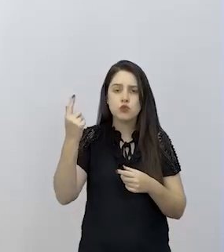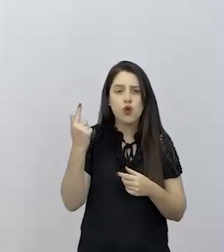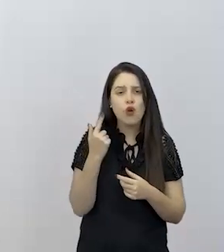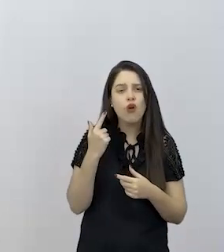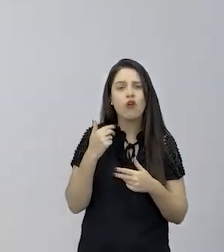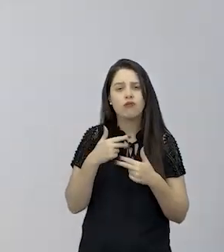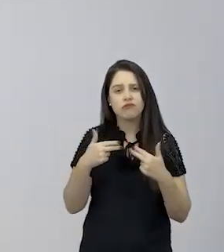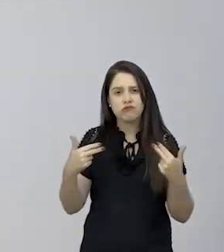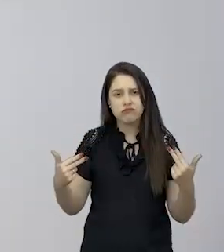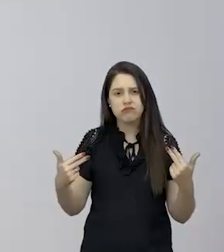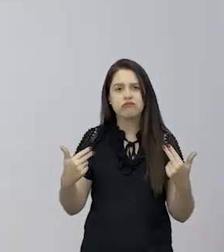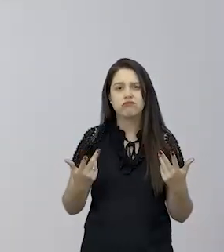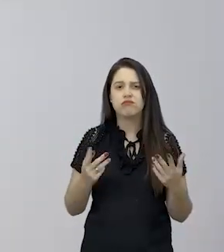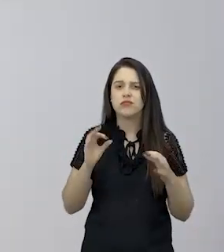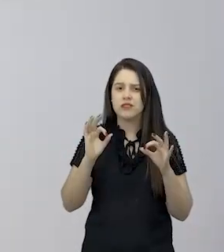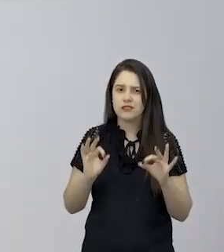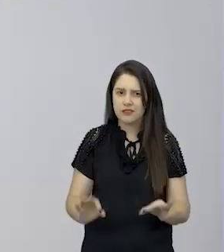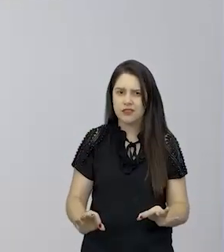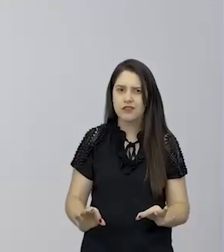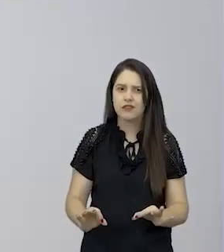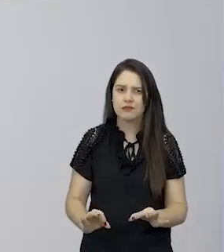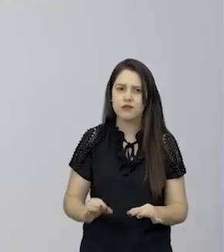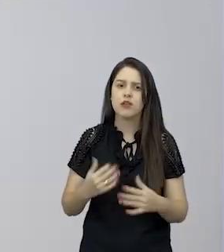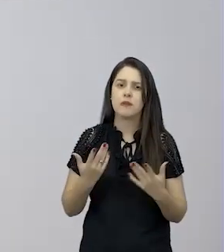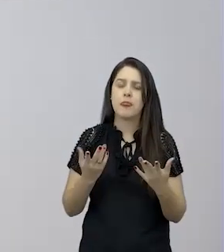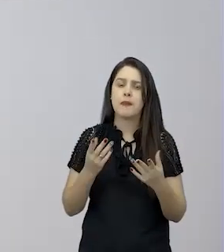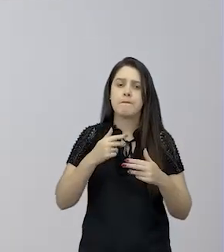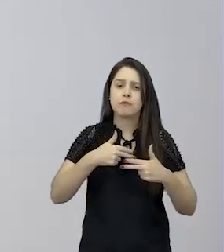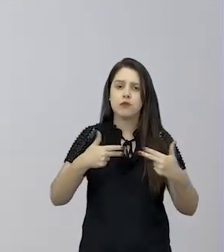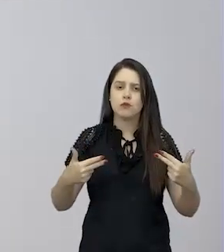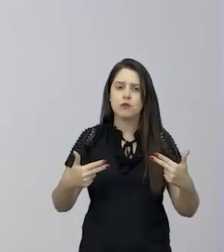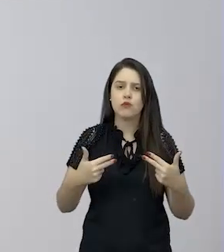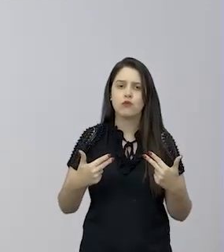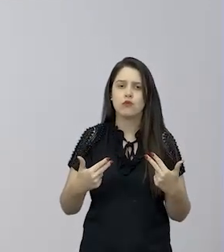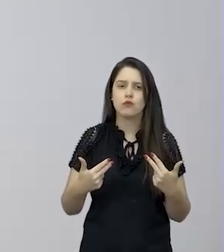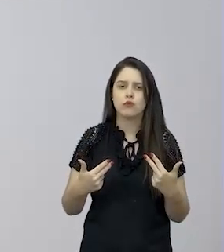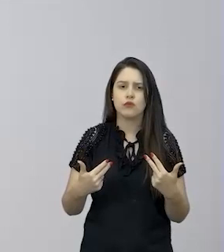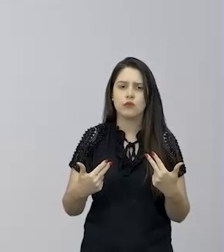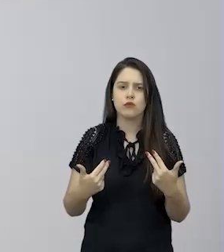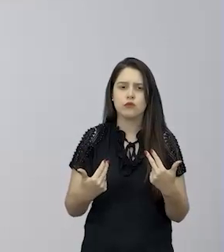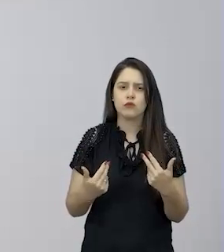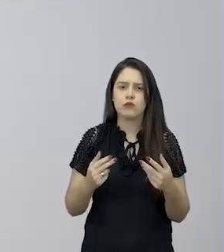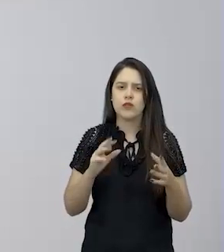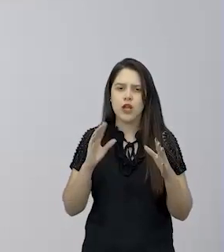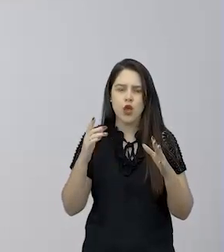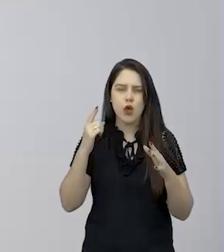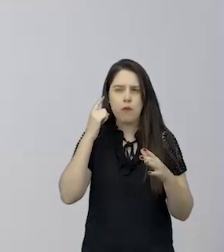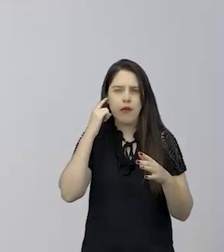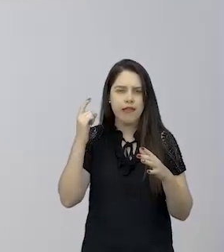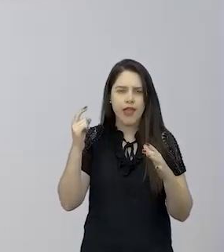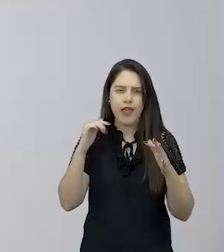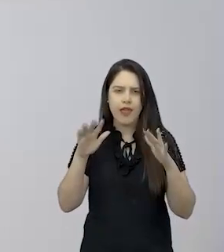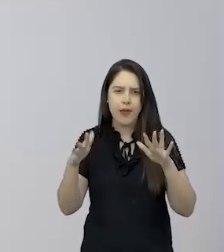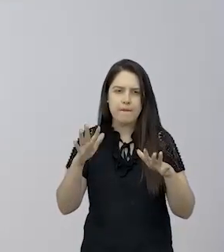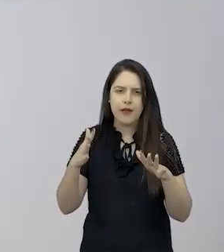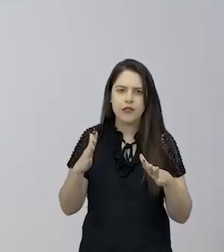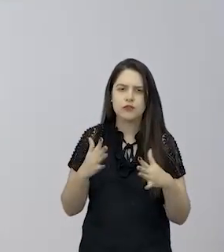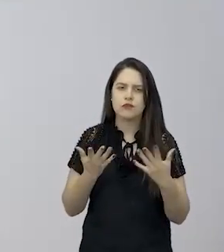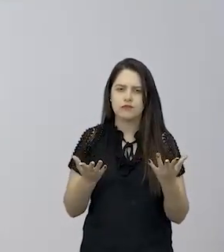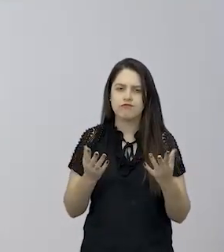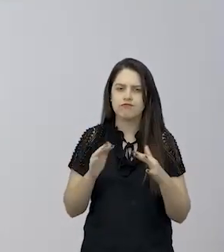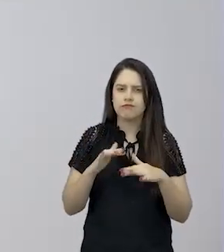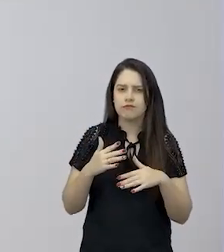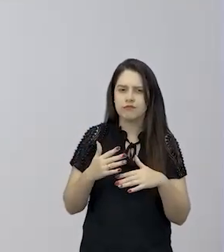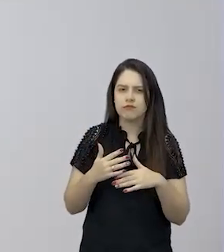Exatamente, então a construção é uma coisa que tem que ser muito bem planejada. Eu morava perto de uma igreja, em Eremelino Matarazzo, né?